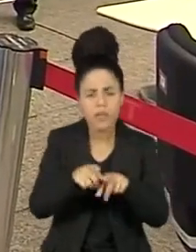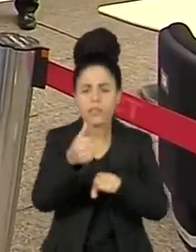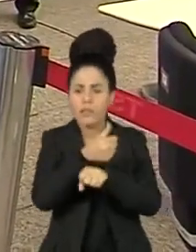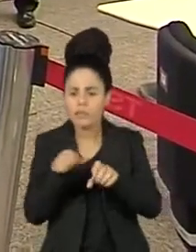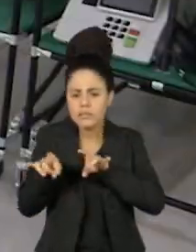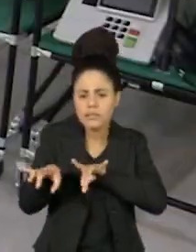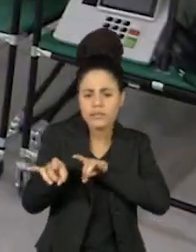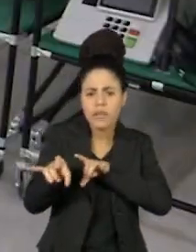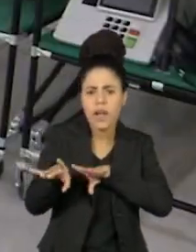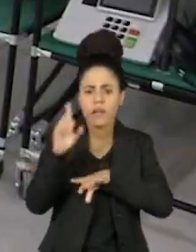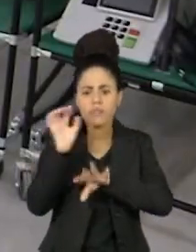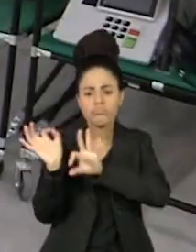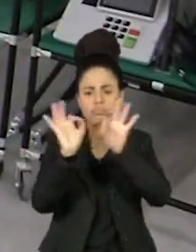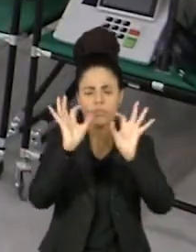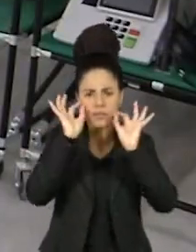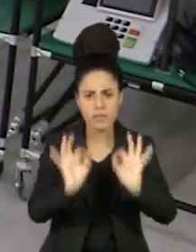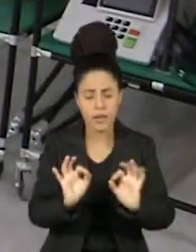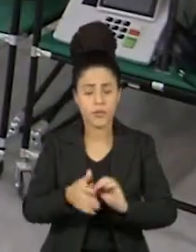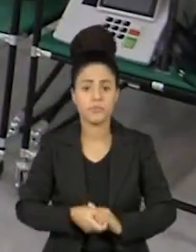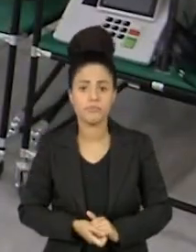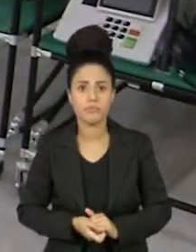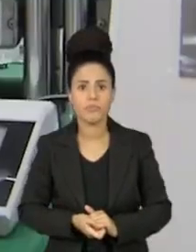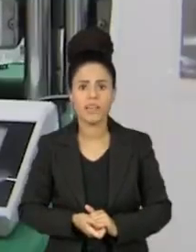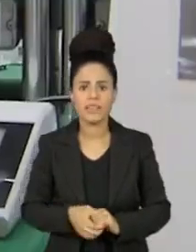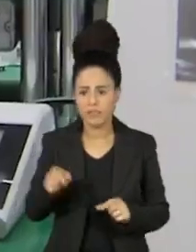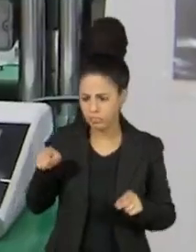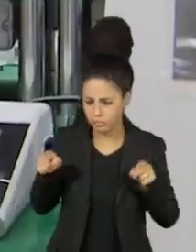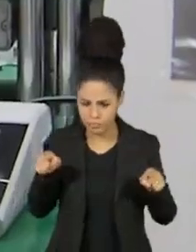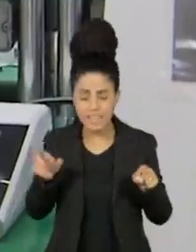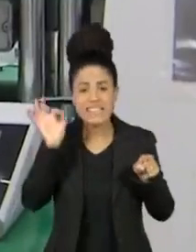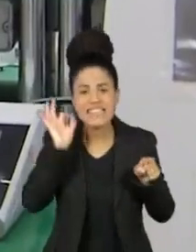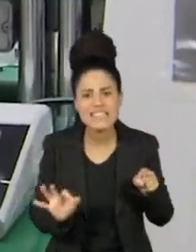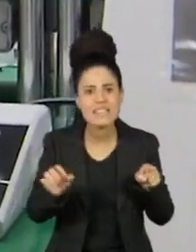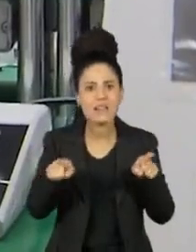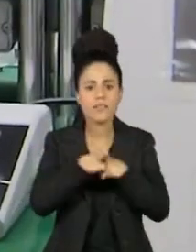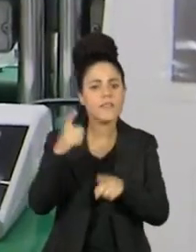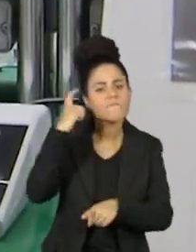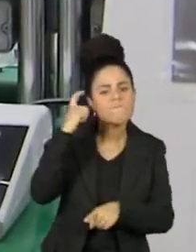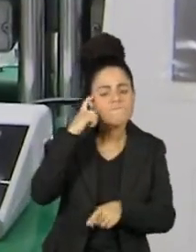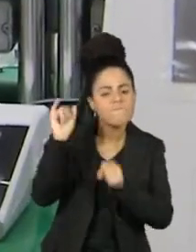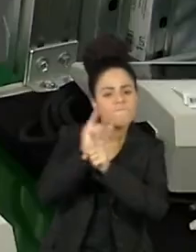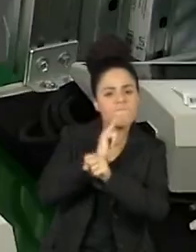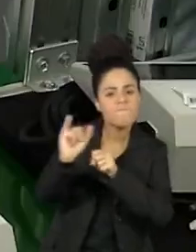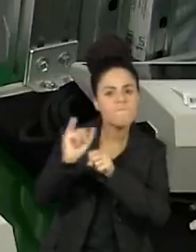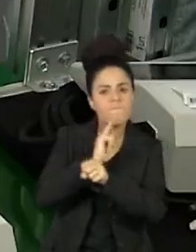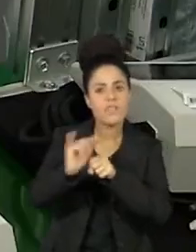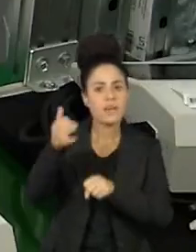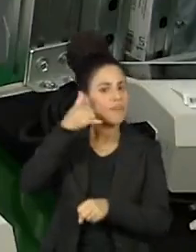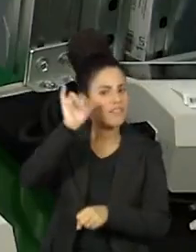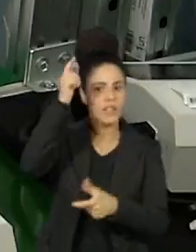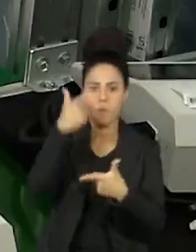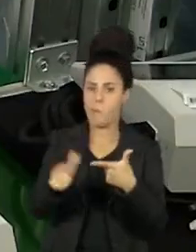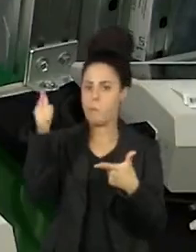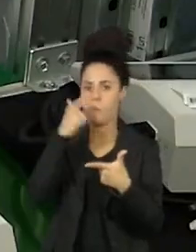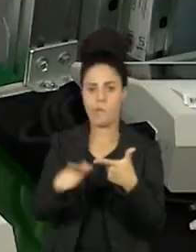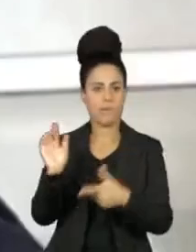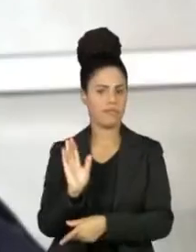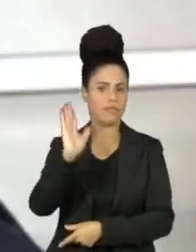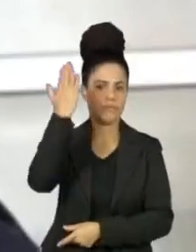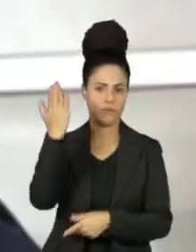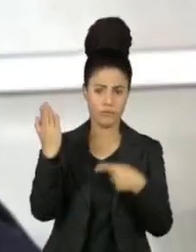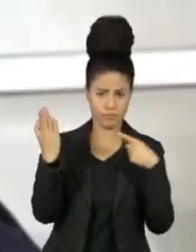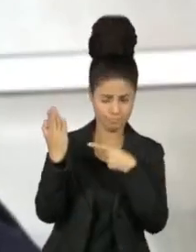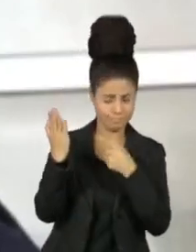fiscalização. Ou seja, de ponta a ponta, todo o mecanismo é pensado para afastar qualquer possibilidade de fraude.